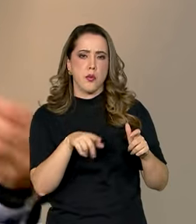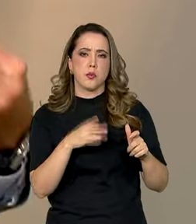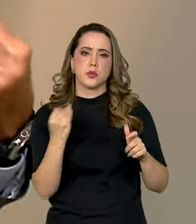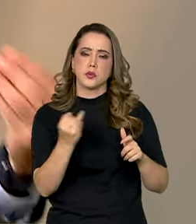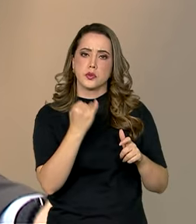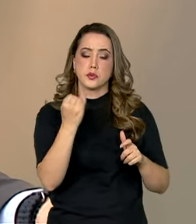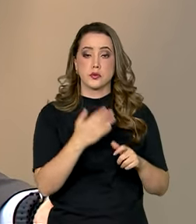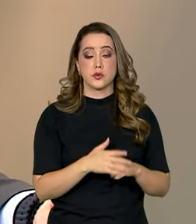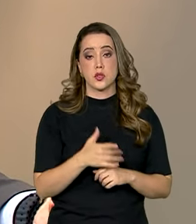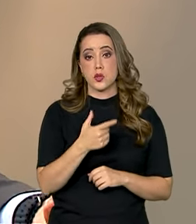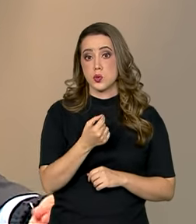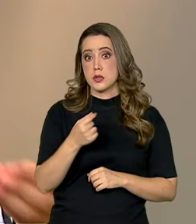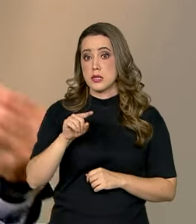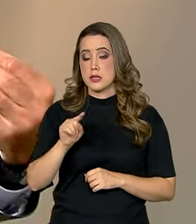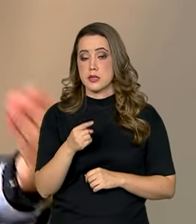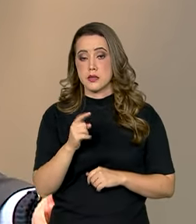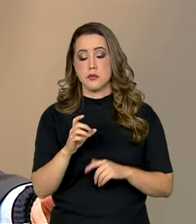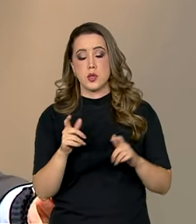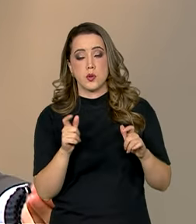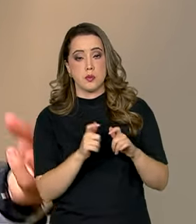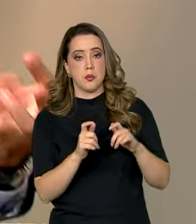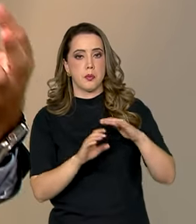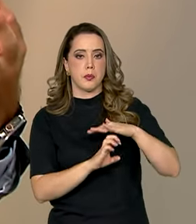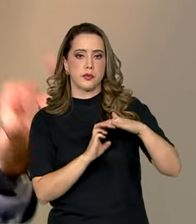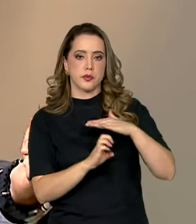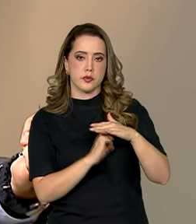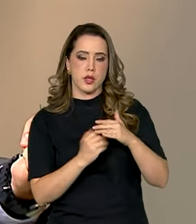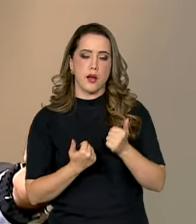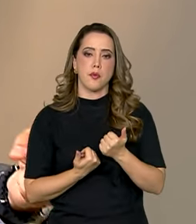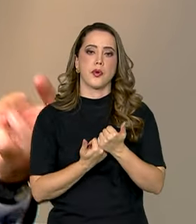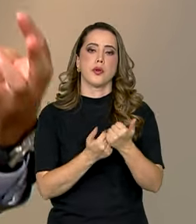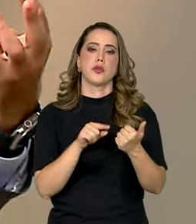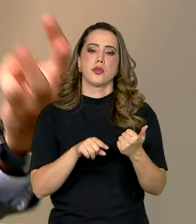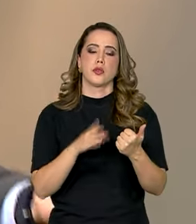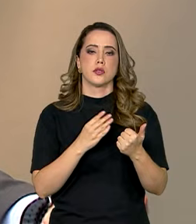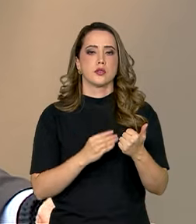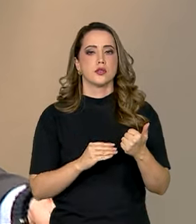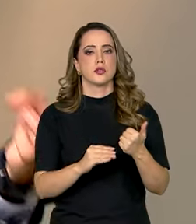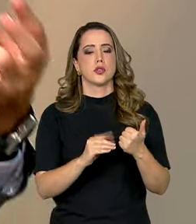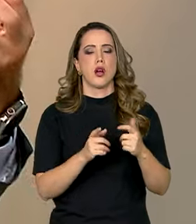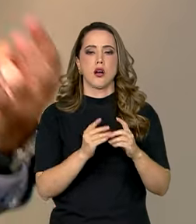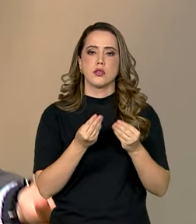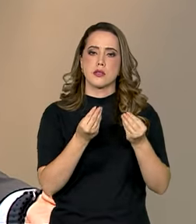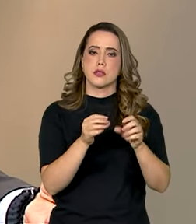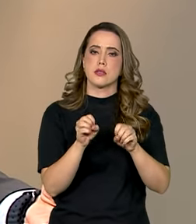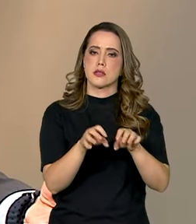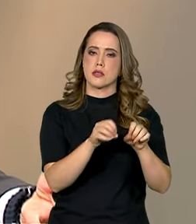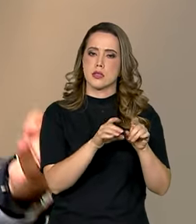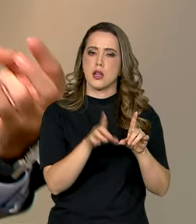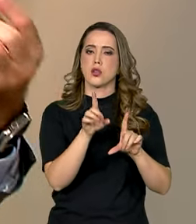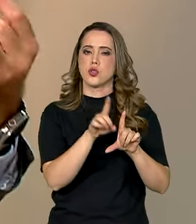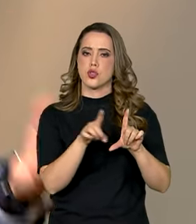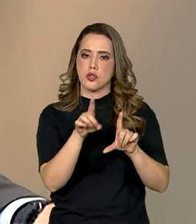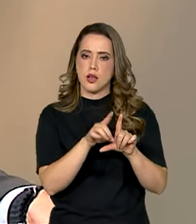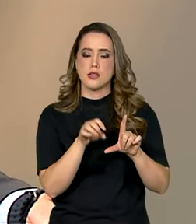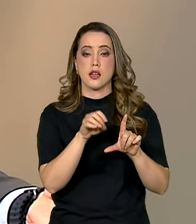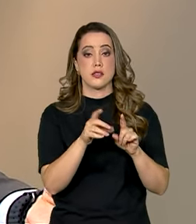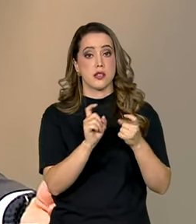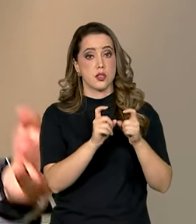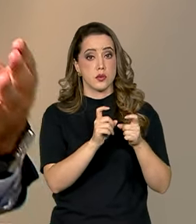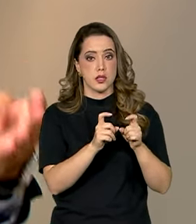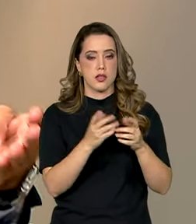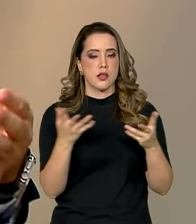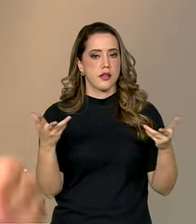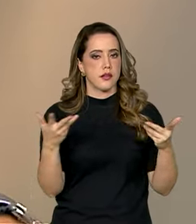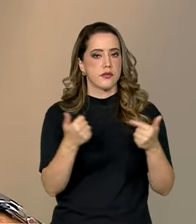empresas. 200 mil pequenas empresas sendo apoiadas, recebendo, digamos assim, um banho de gestão, de digitalização e de eficiência